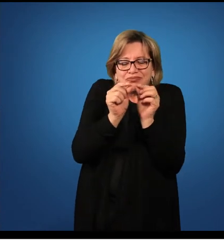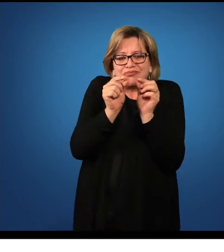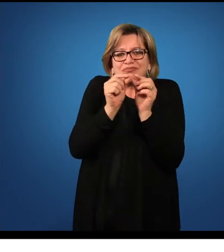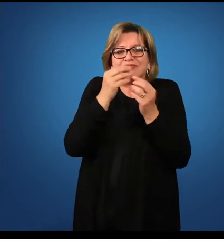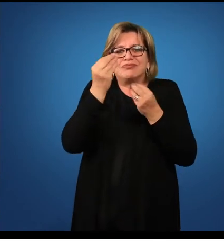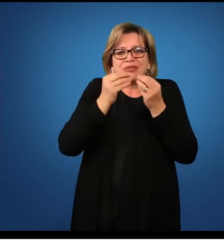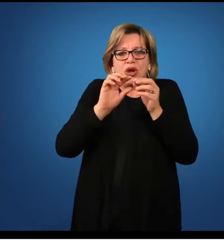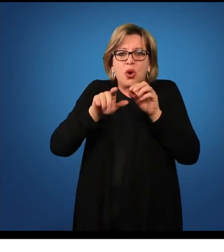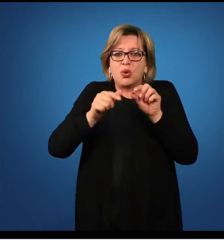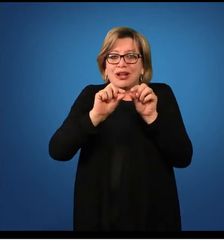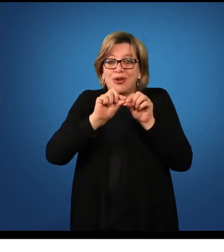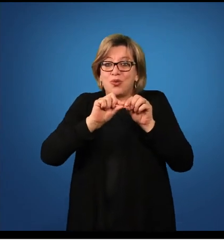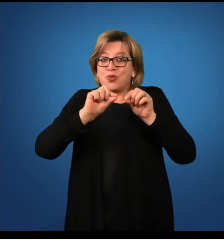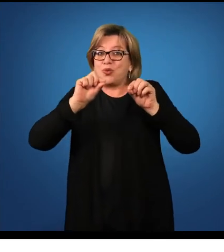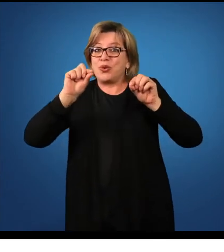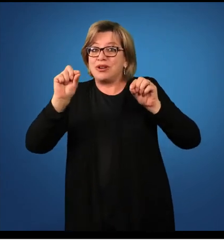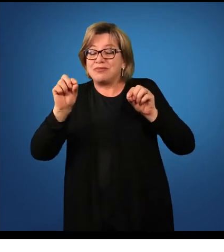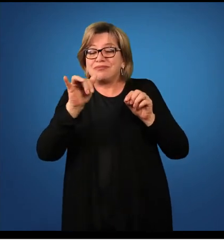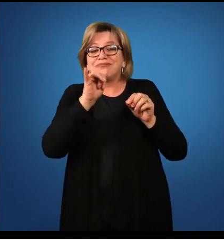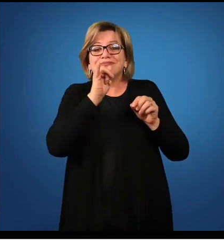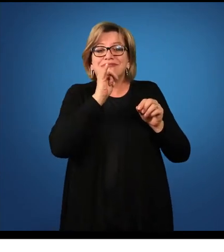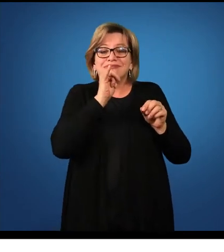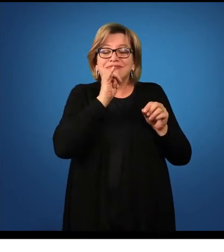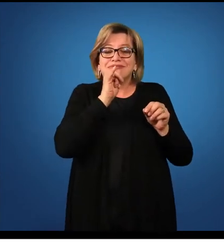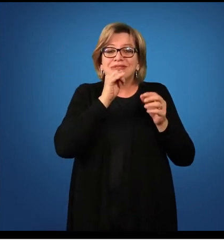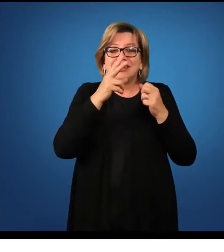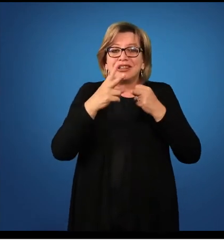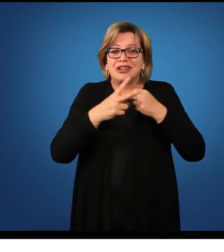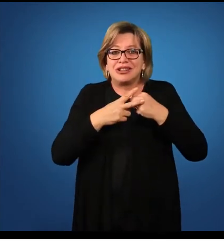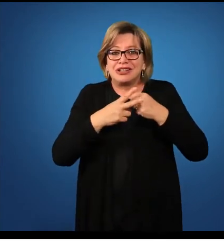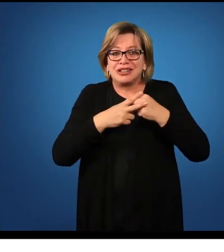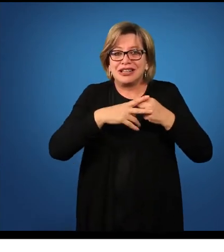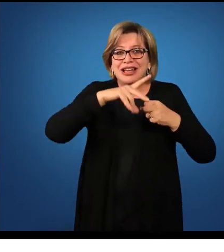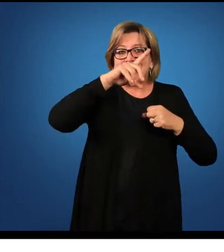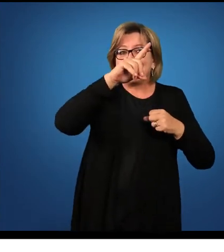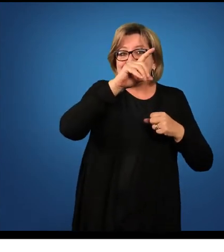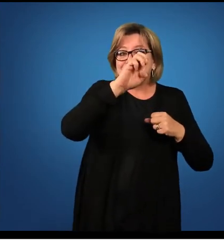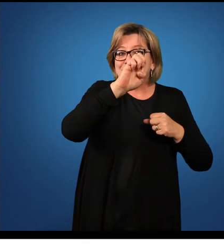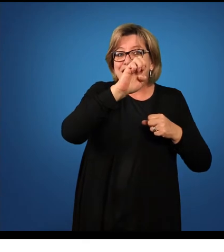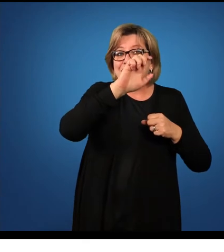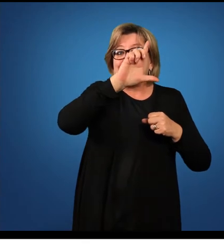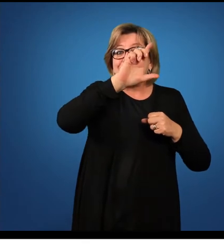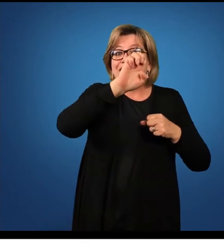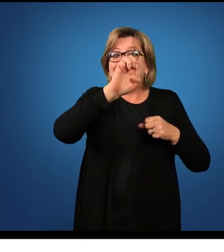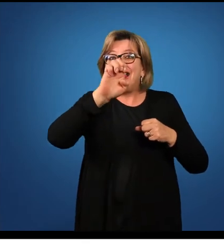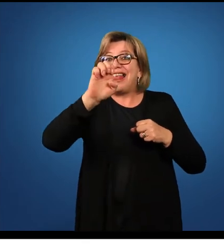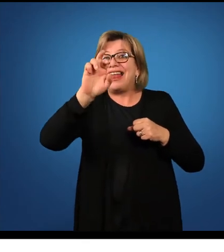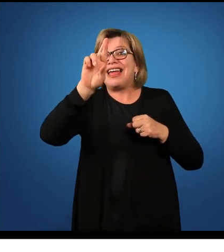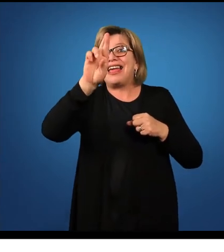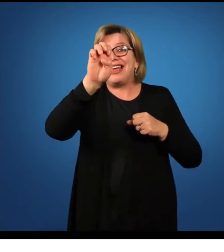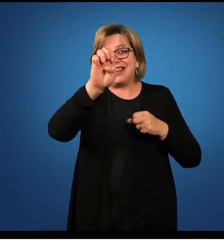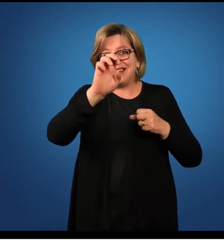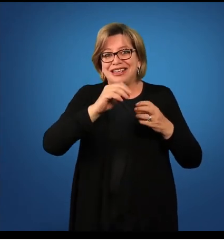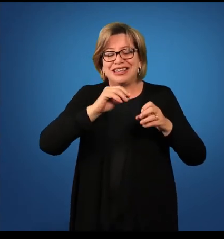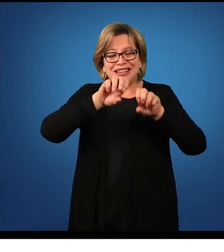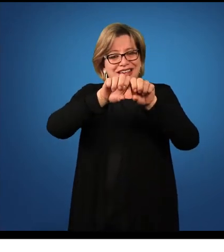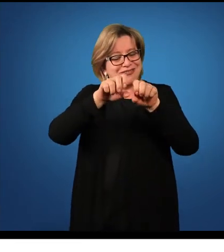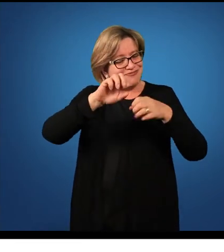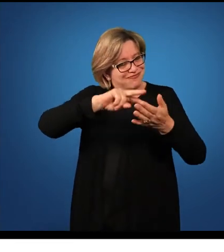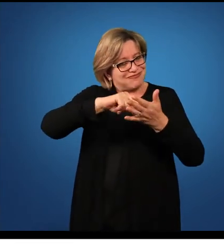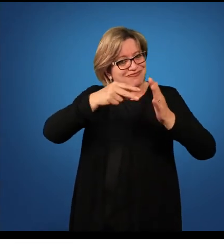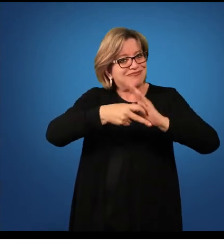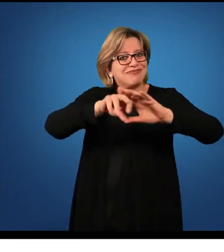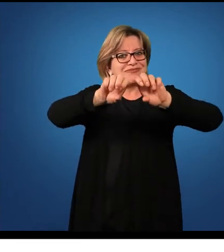longa. Você tem o verbo, por exemplo, delere, que significa destruir.